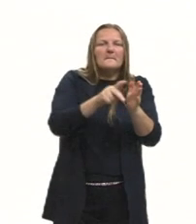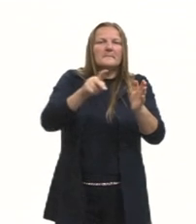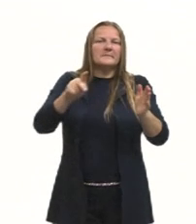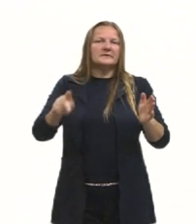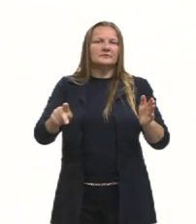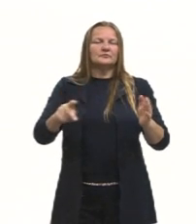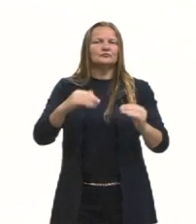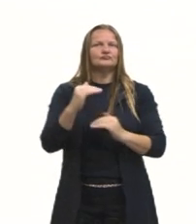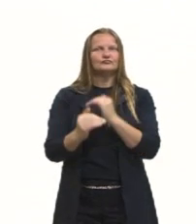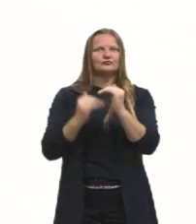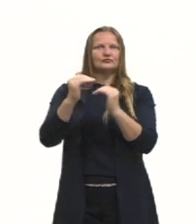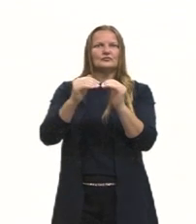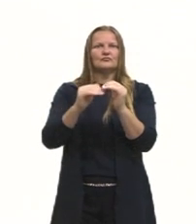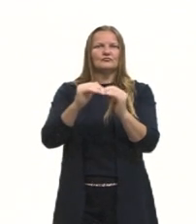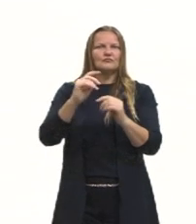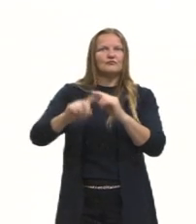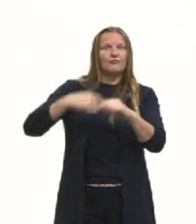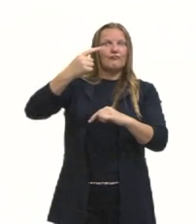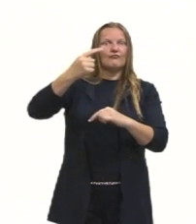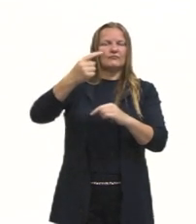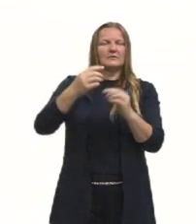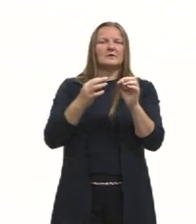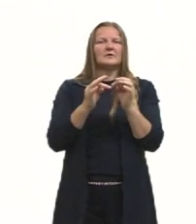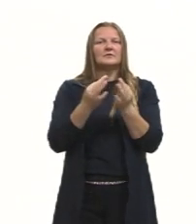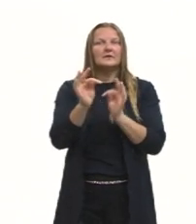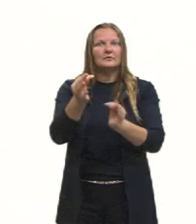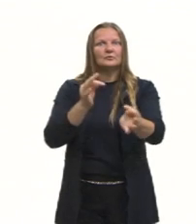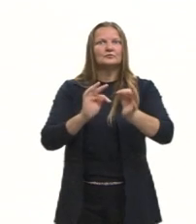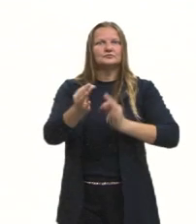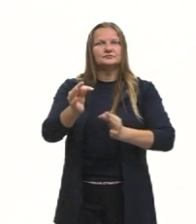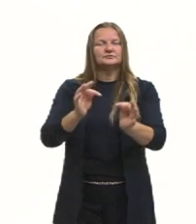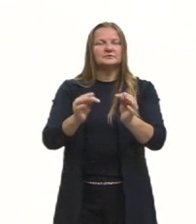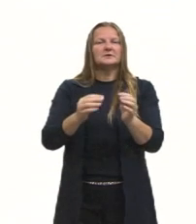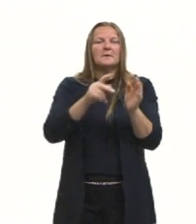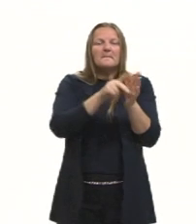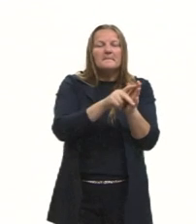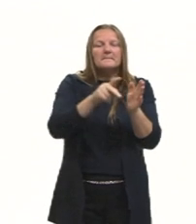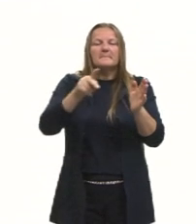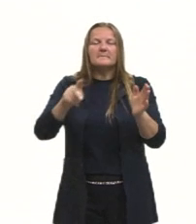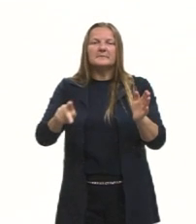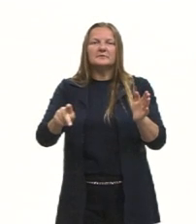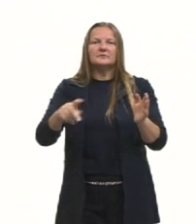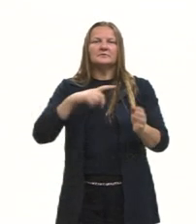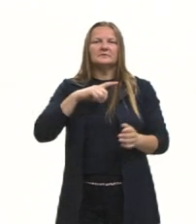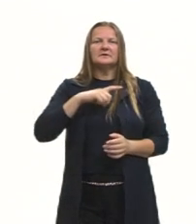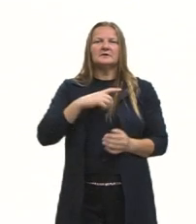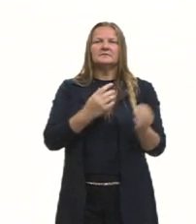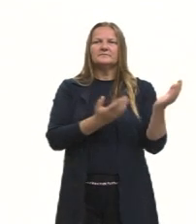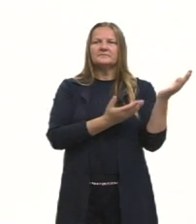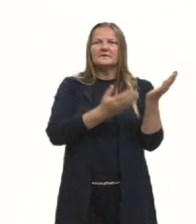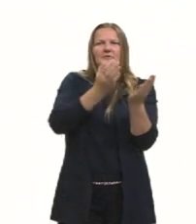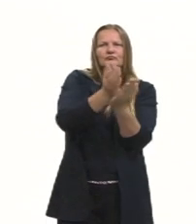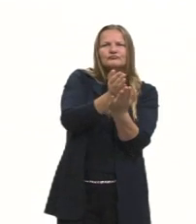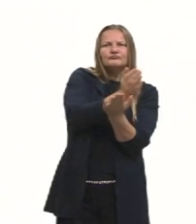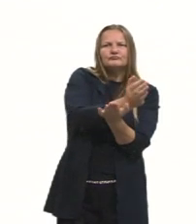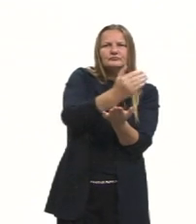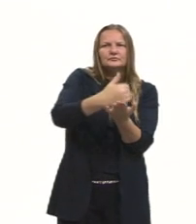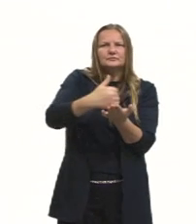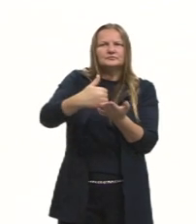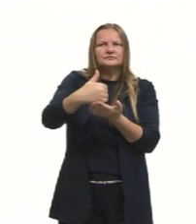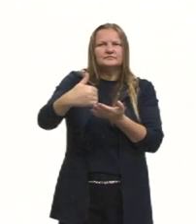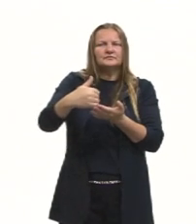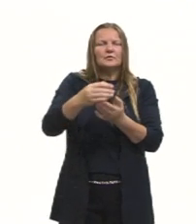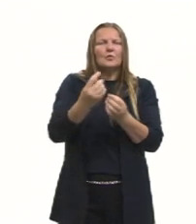desenvolvimento tecnológico. E aí, dentro desse período, nós tivemos a DIT, a Divisão Internacional do Trabalho.